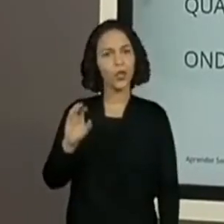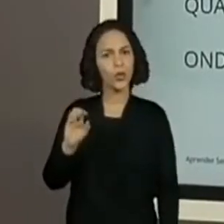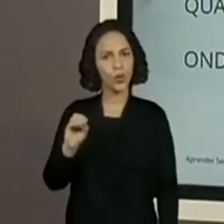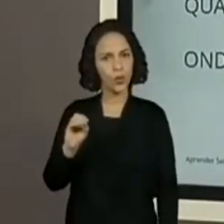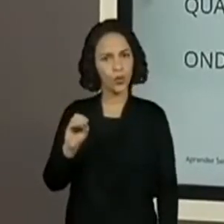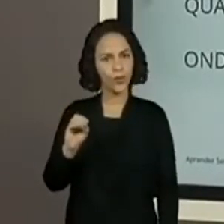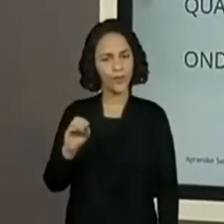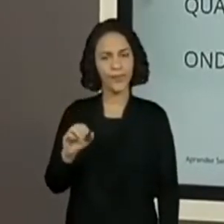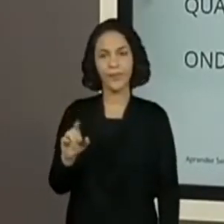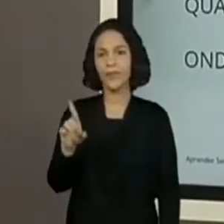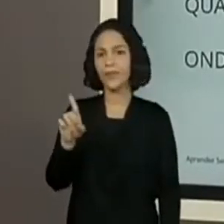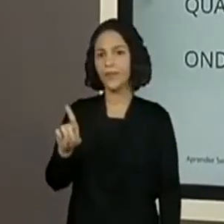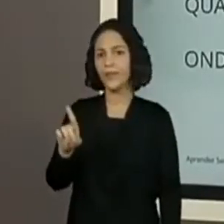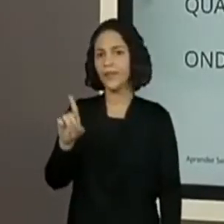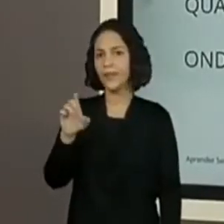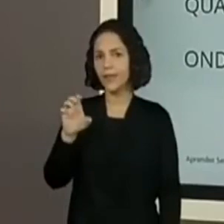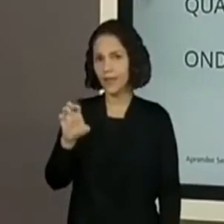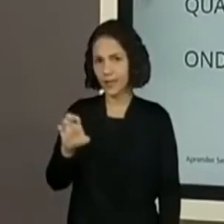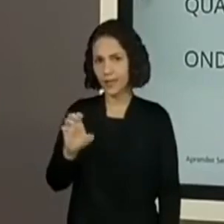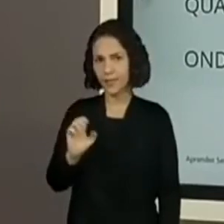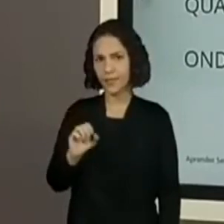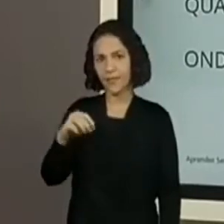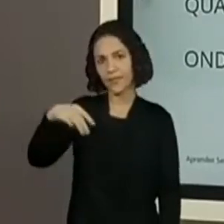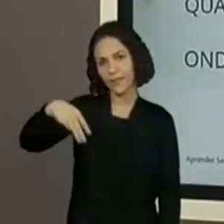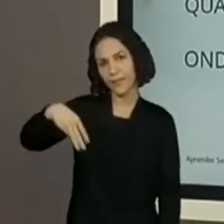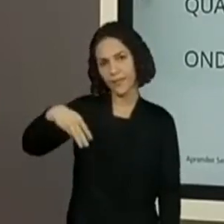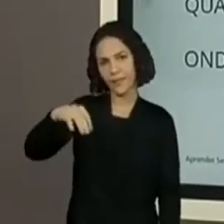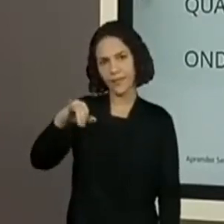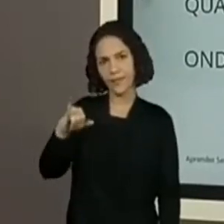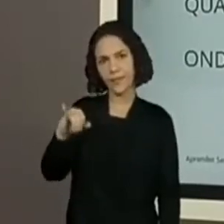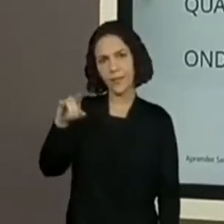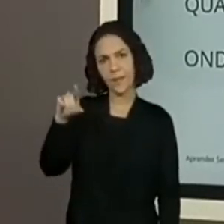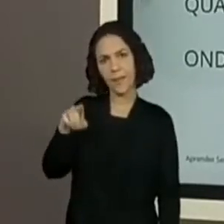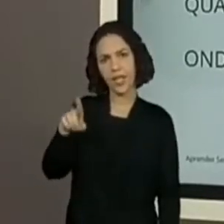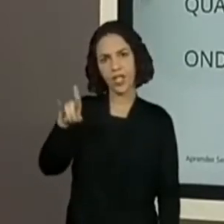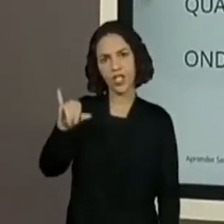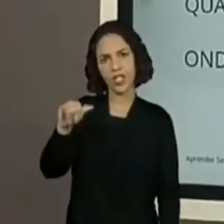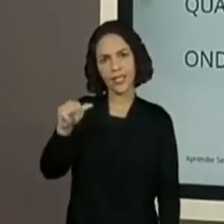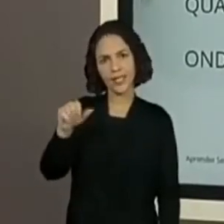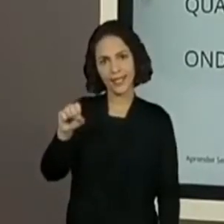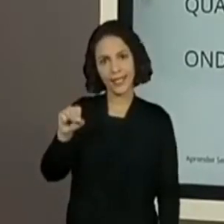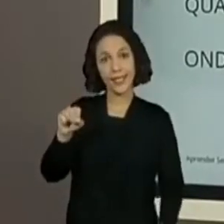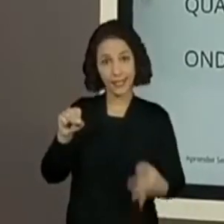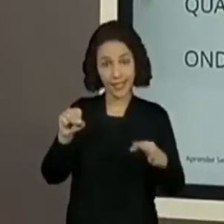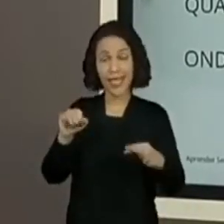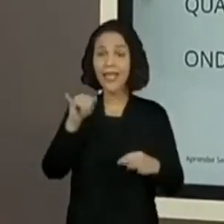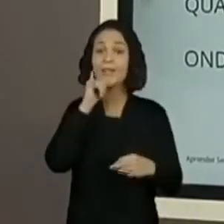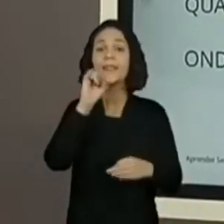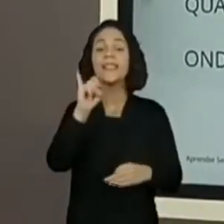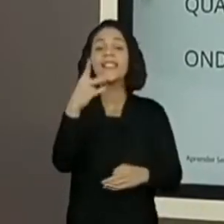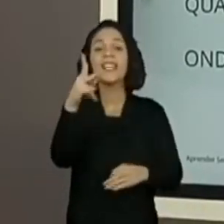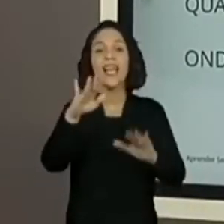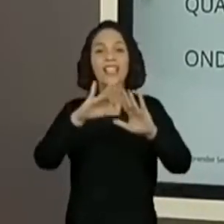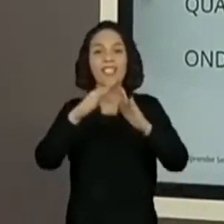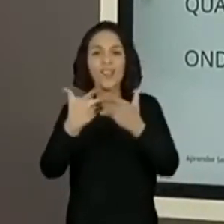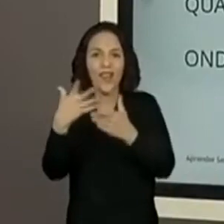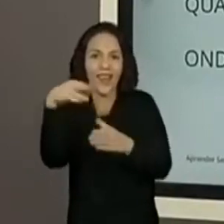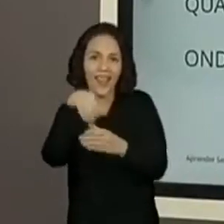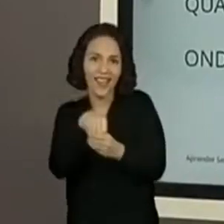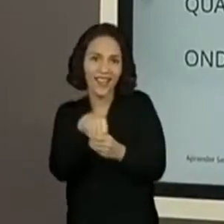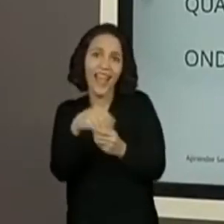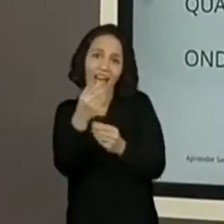onde seria? Seria o nome da escola, o endereço da escola? Aqui, nosso caso, a gente está no centro de mídias. Então, a vai manter esse